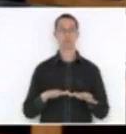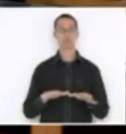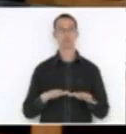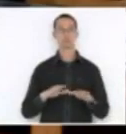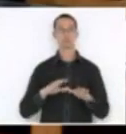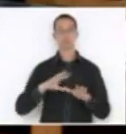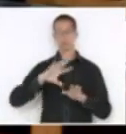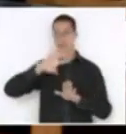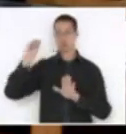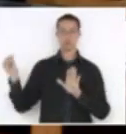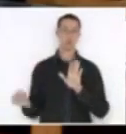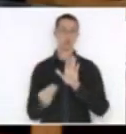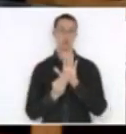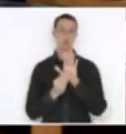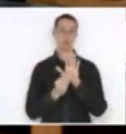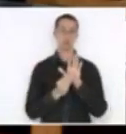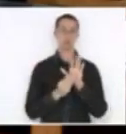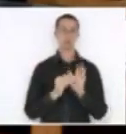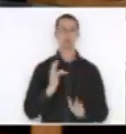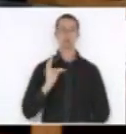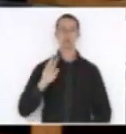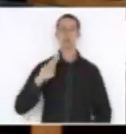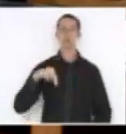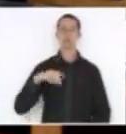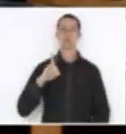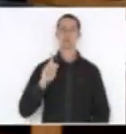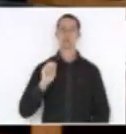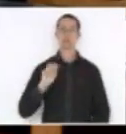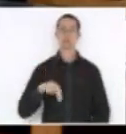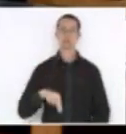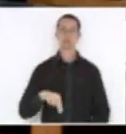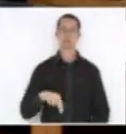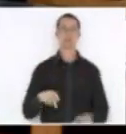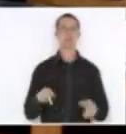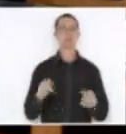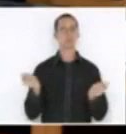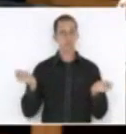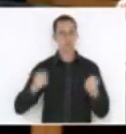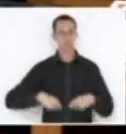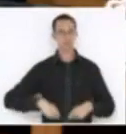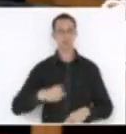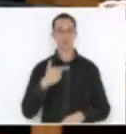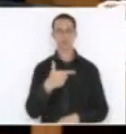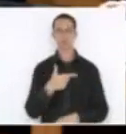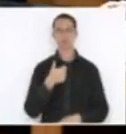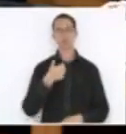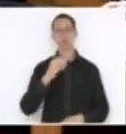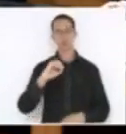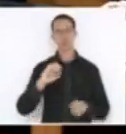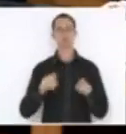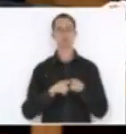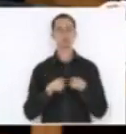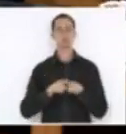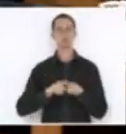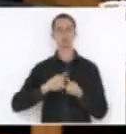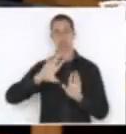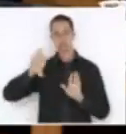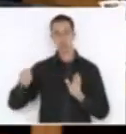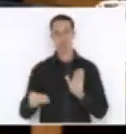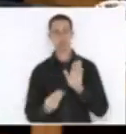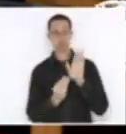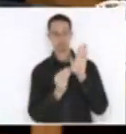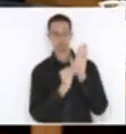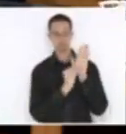votar o fundado. Não custa nada a medida provisória 210 também ser incluída, já que ela foi